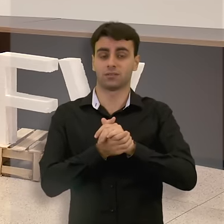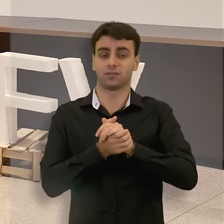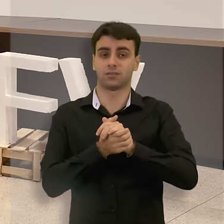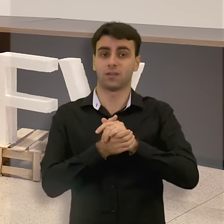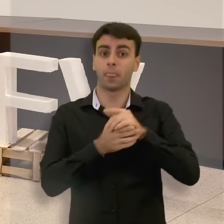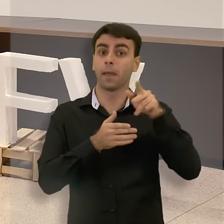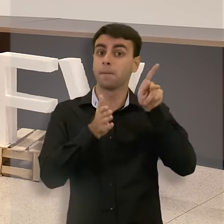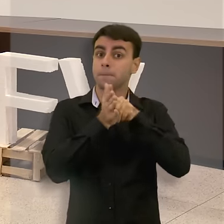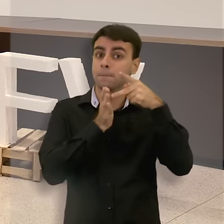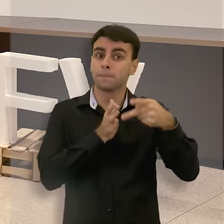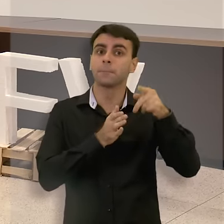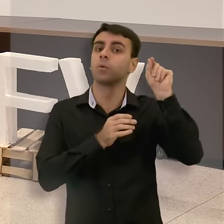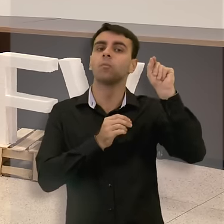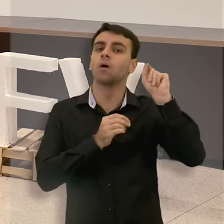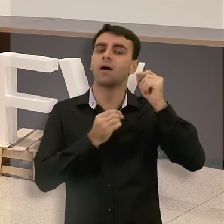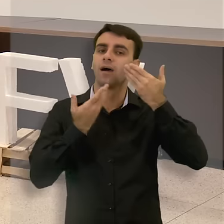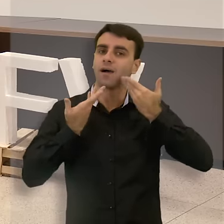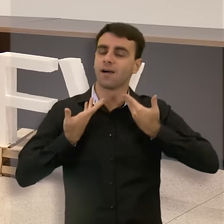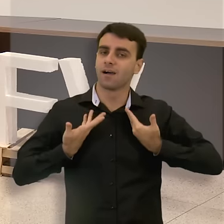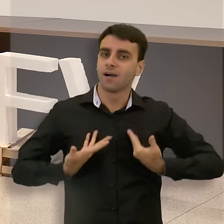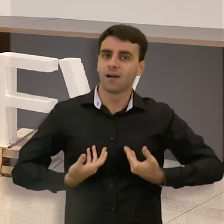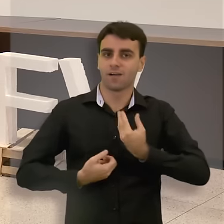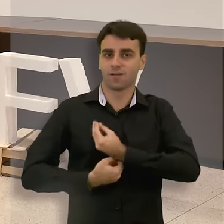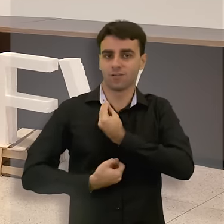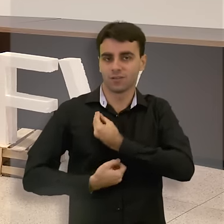é causado por comportamentos,